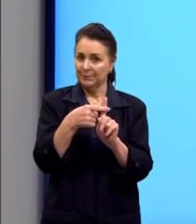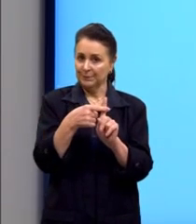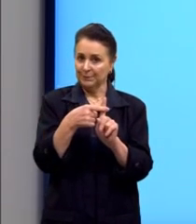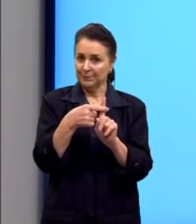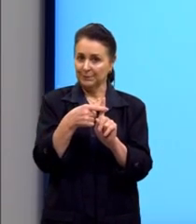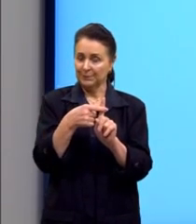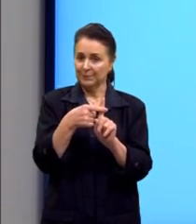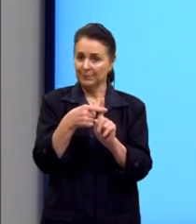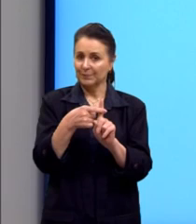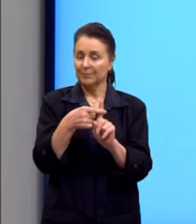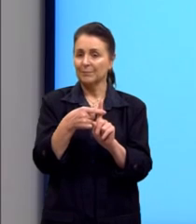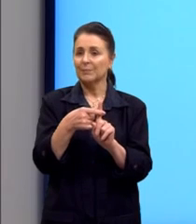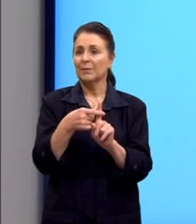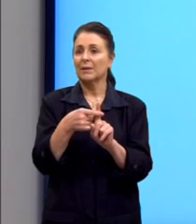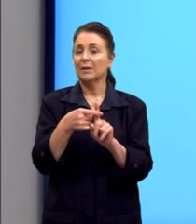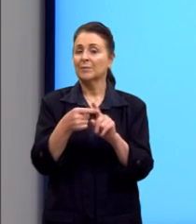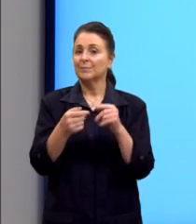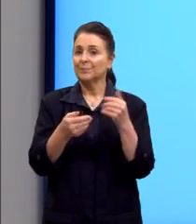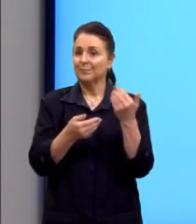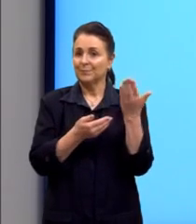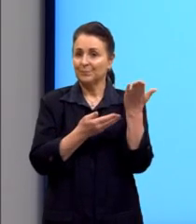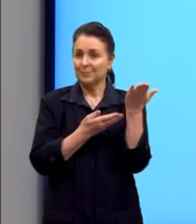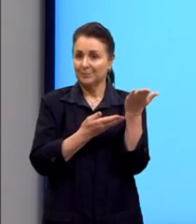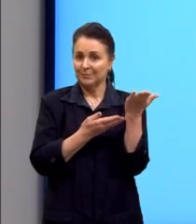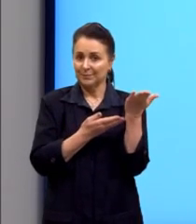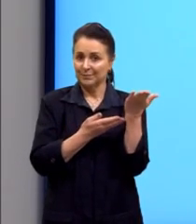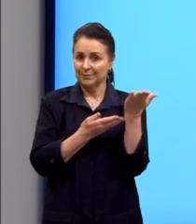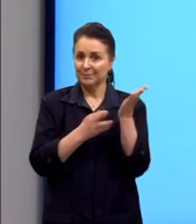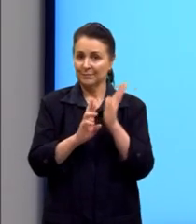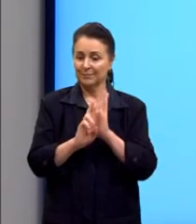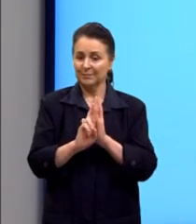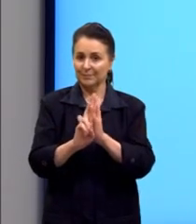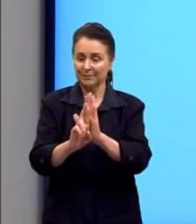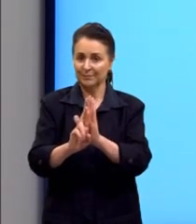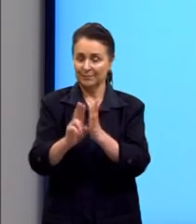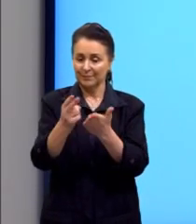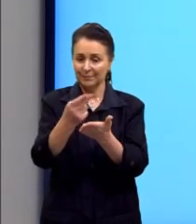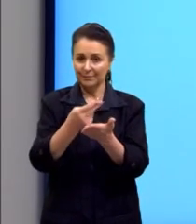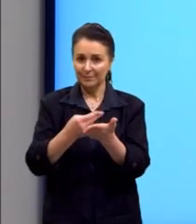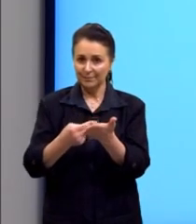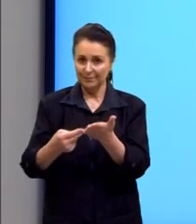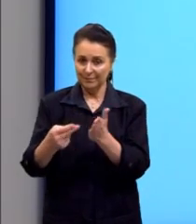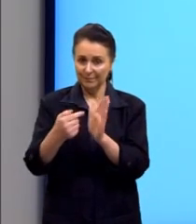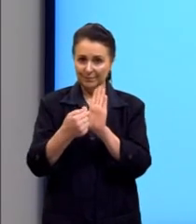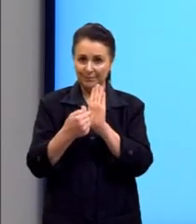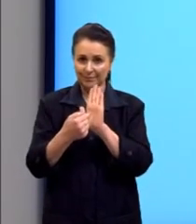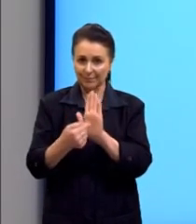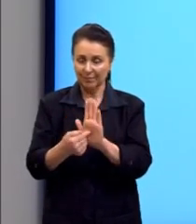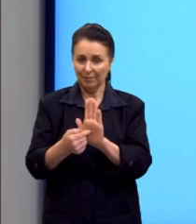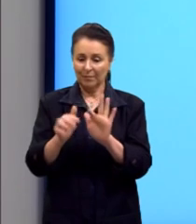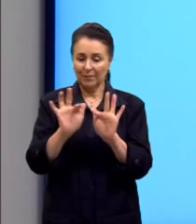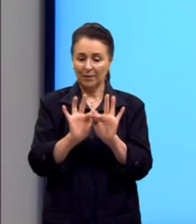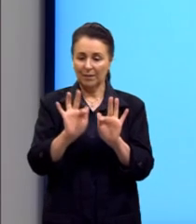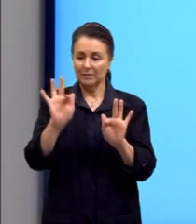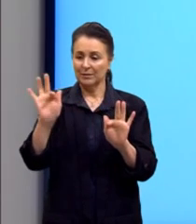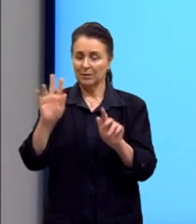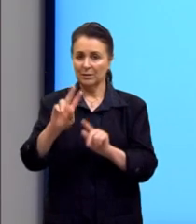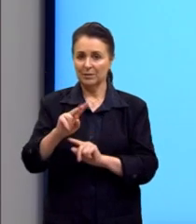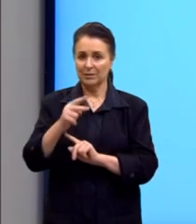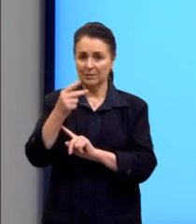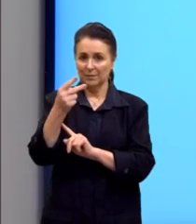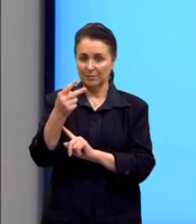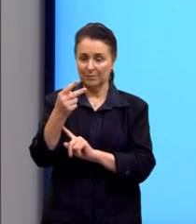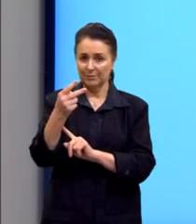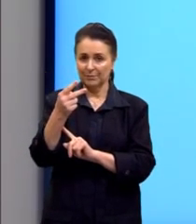Aqui eu trouxe para vocês essa representação gráfica que mostra, né, justamente a nossa função exponencial.